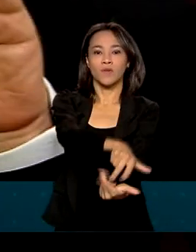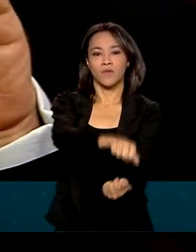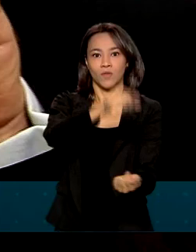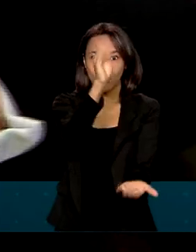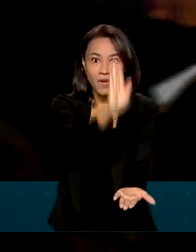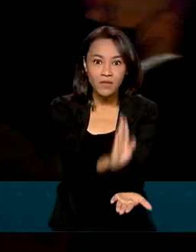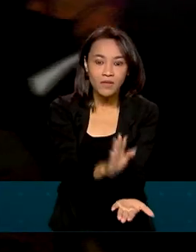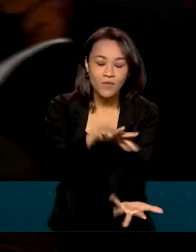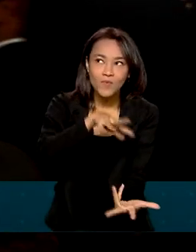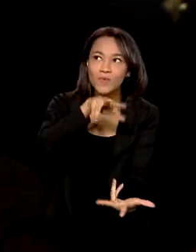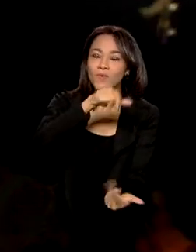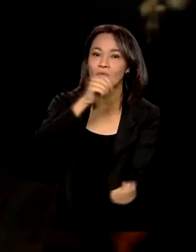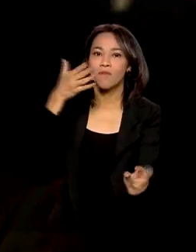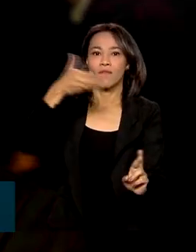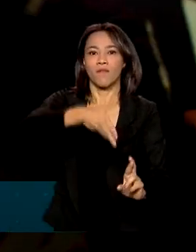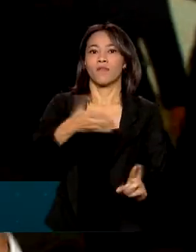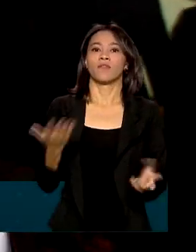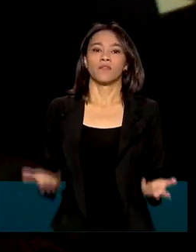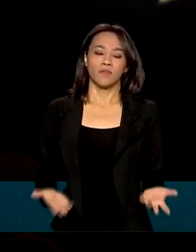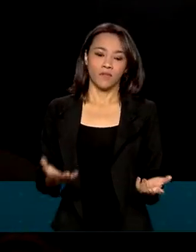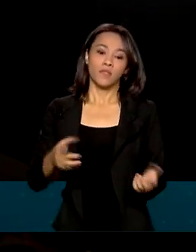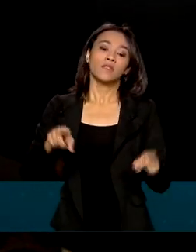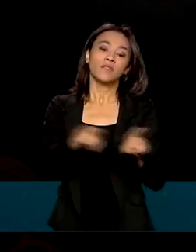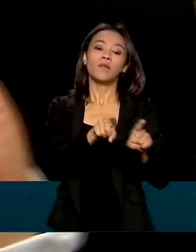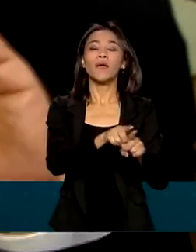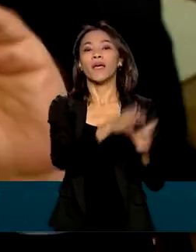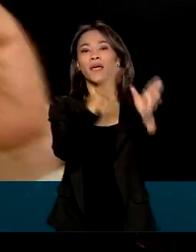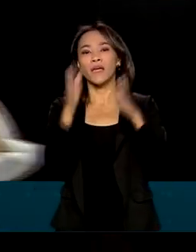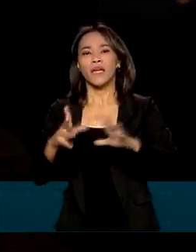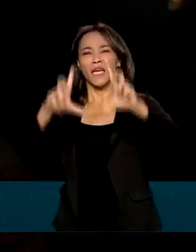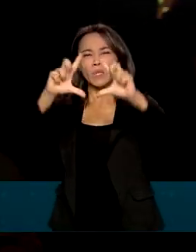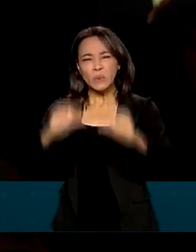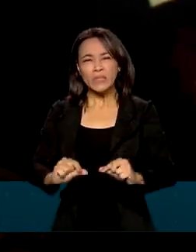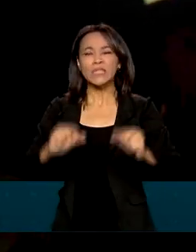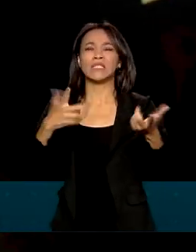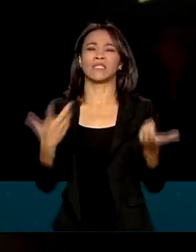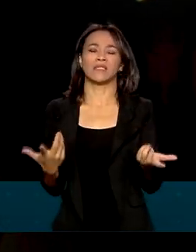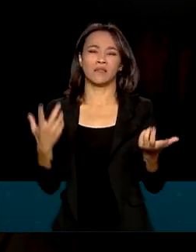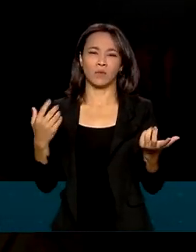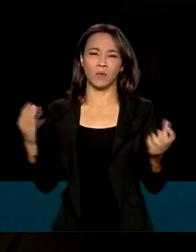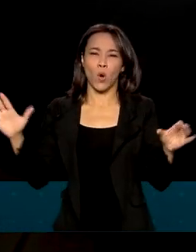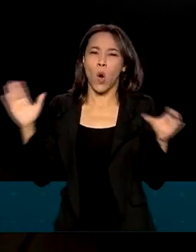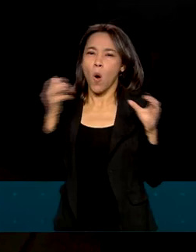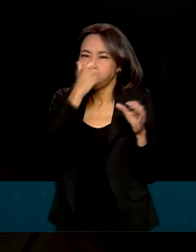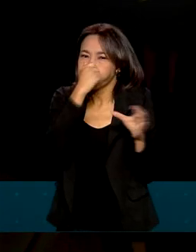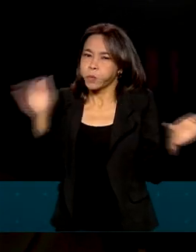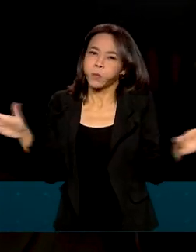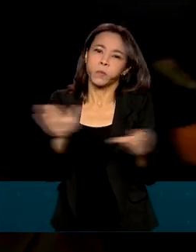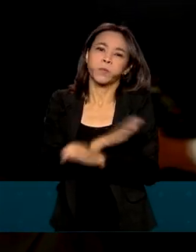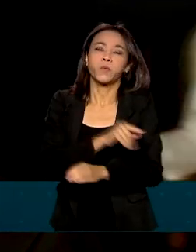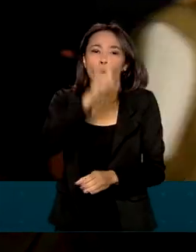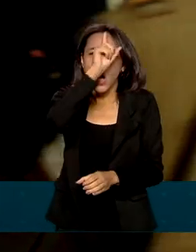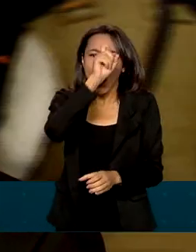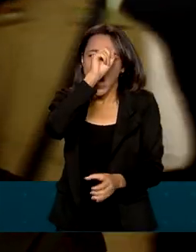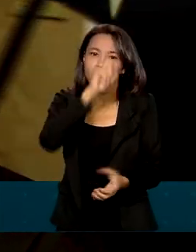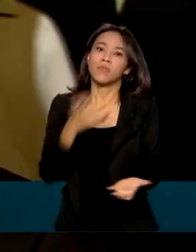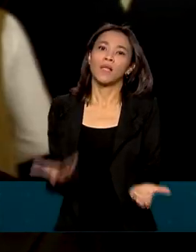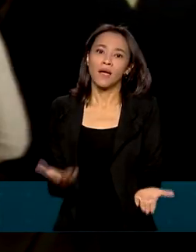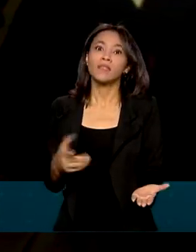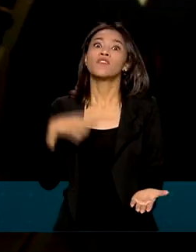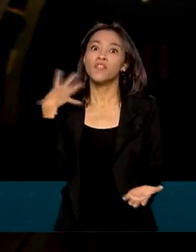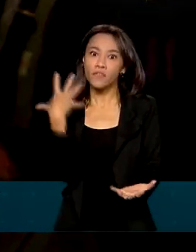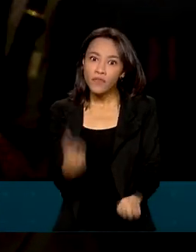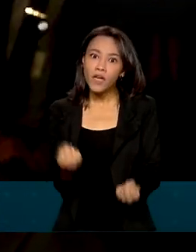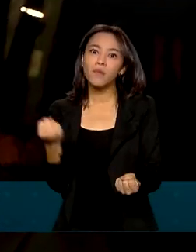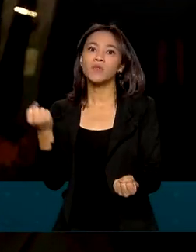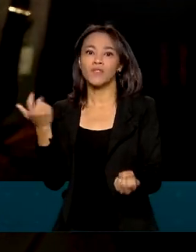casos, menor pressão sobre os nossos hospitais, queda do número de óbitos e vamos vencer a pandemia. Eu não